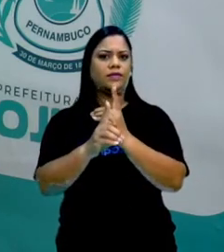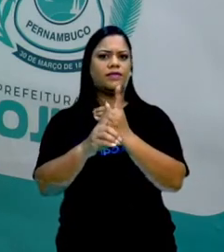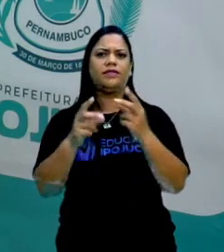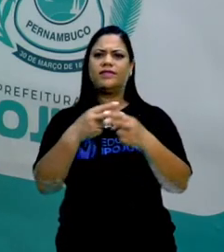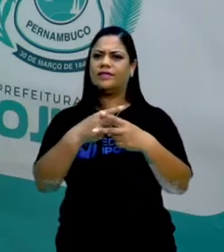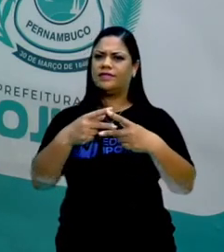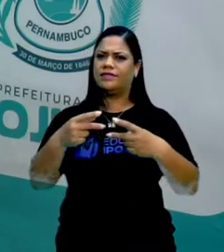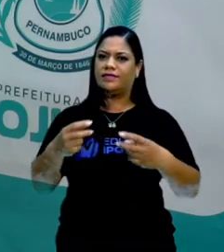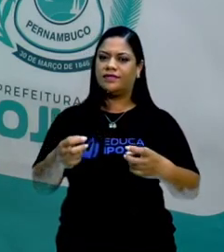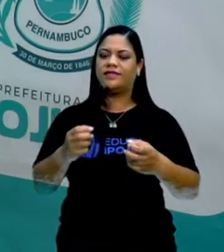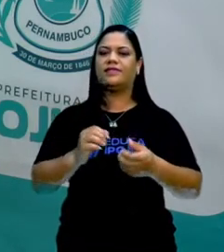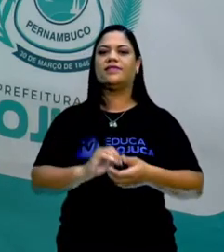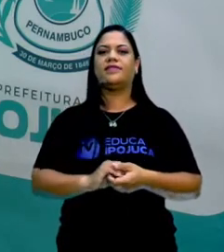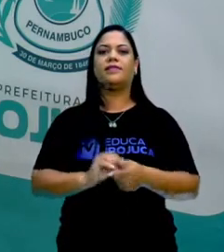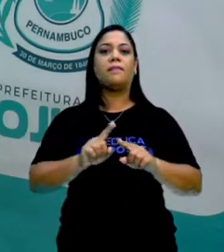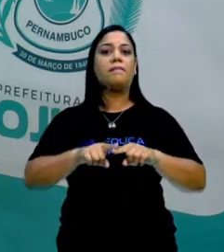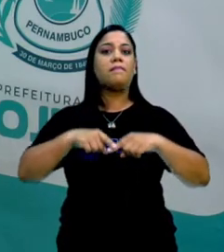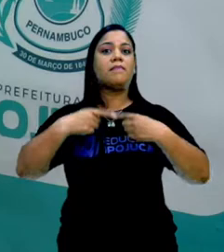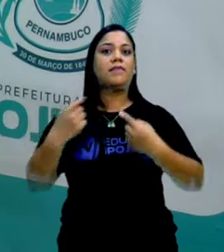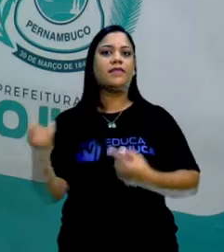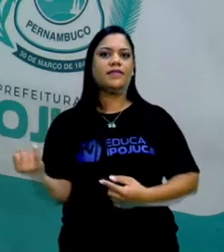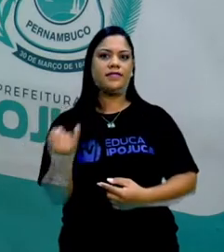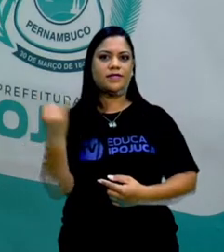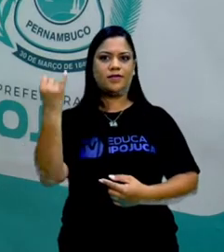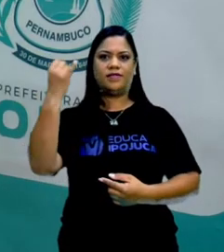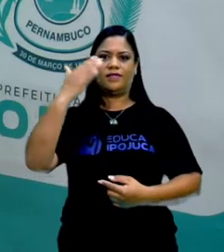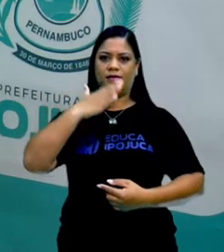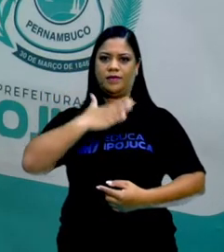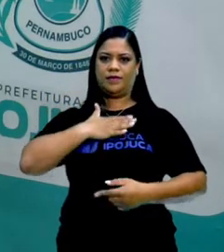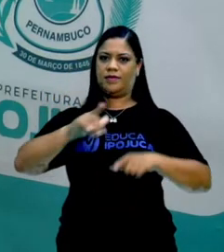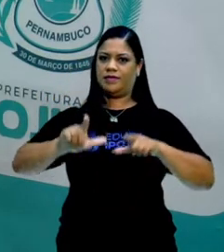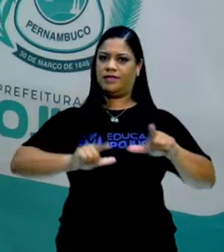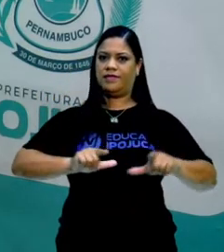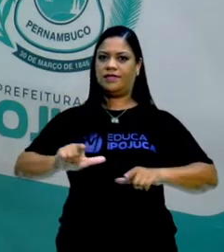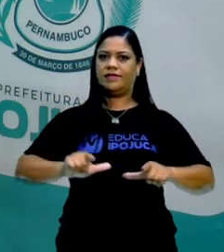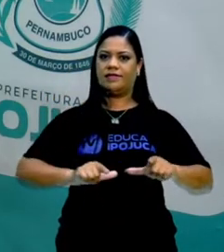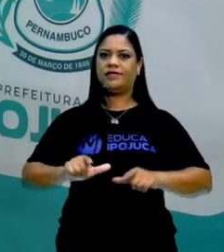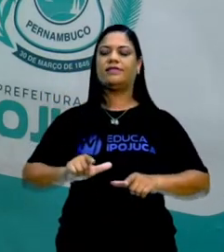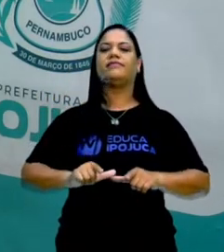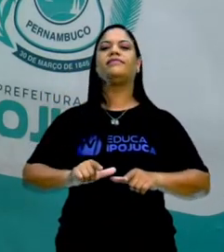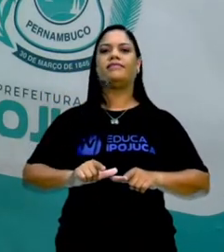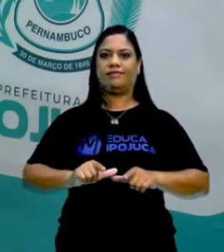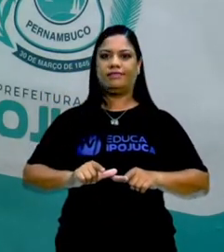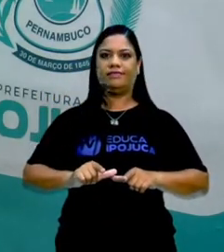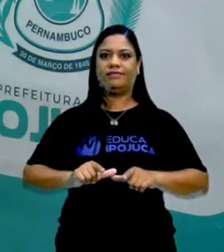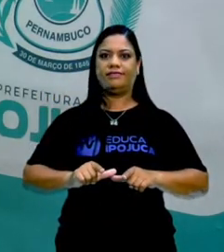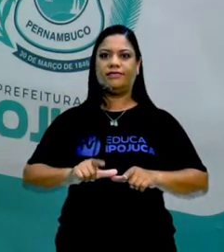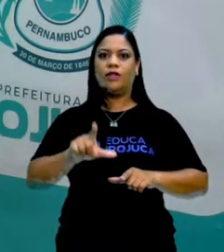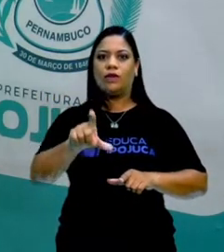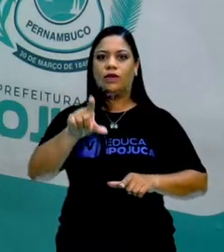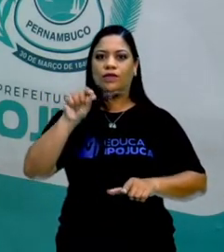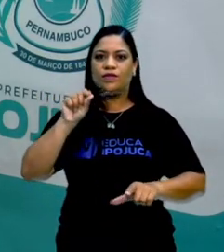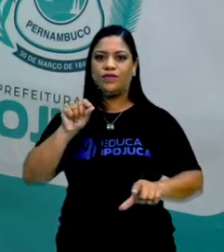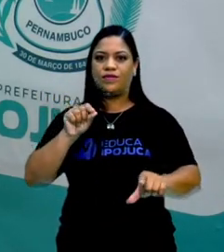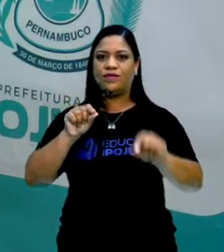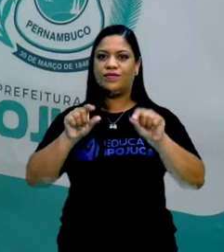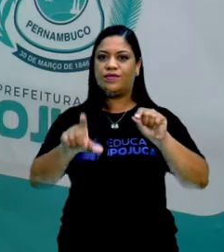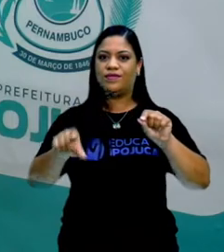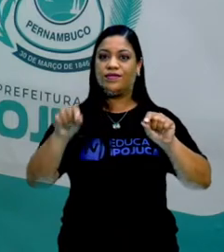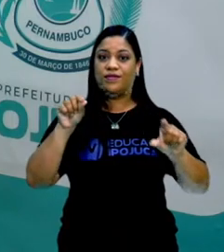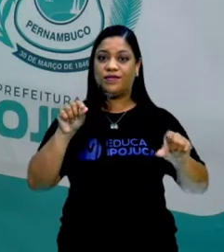que será mais importante para o meu trabalho. Então, isso eu faço o quê? Uma filtragem. Eu estou